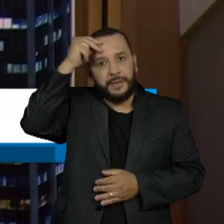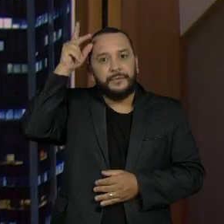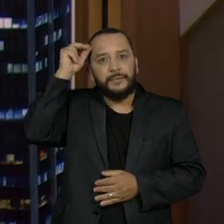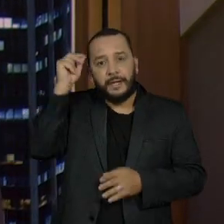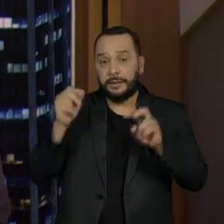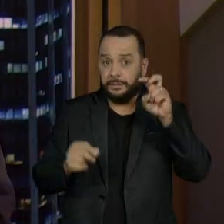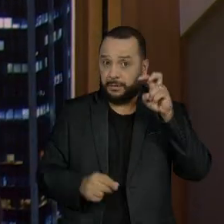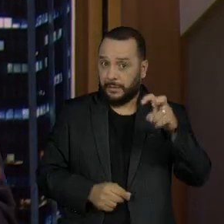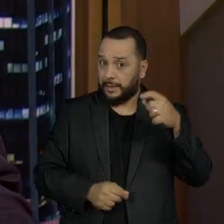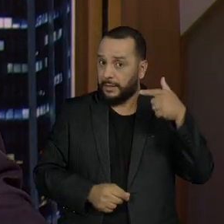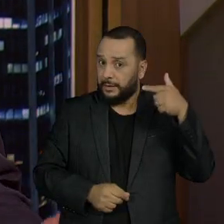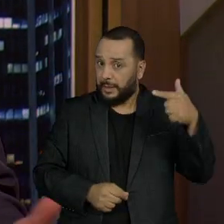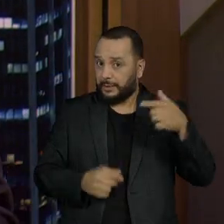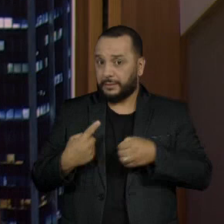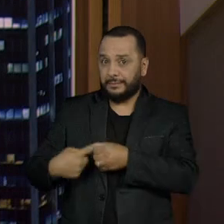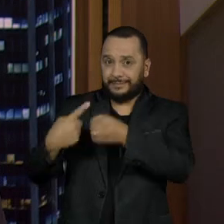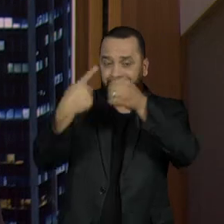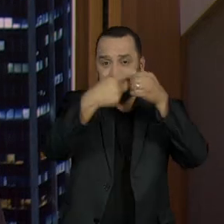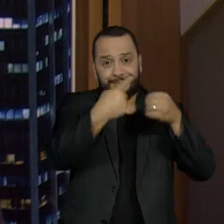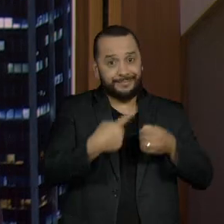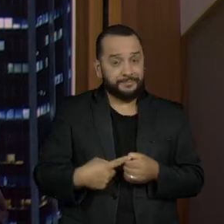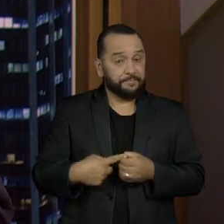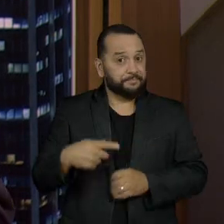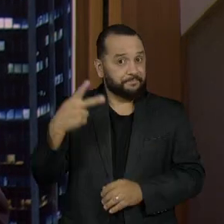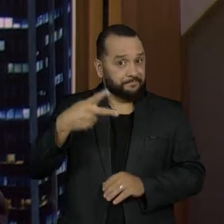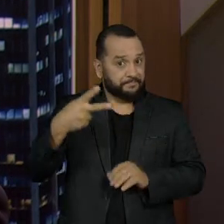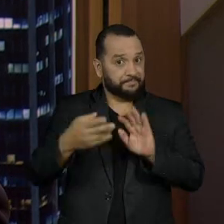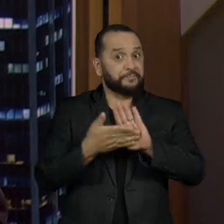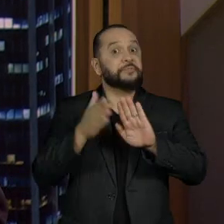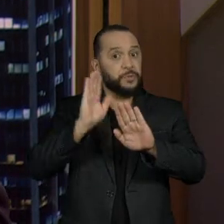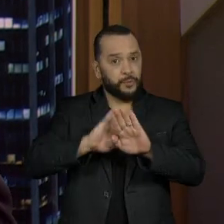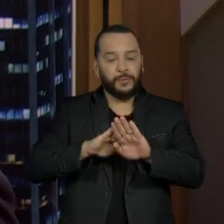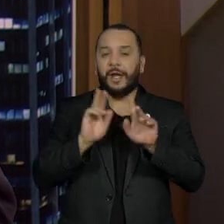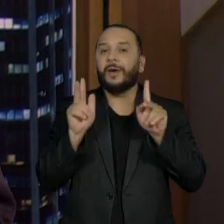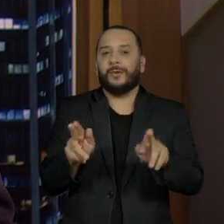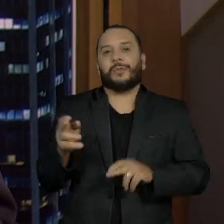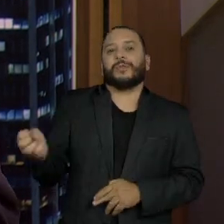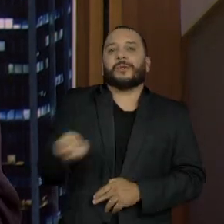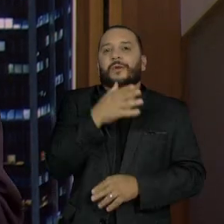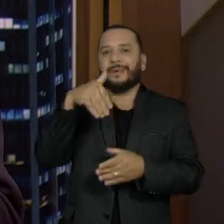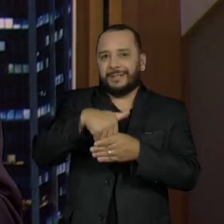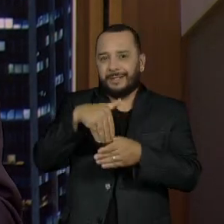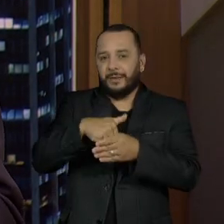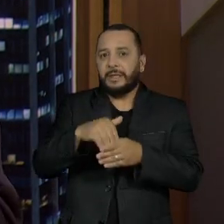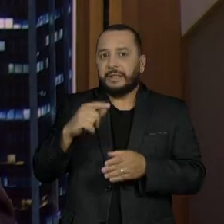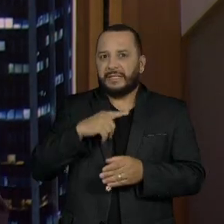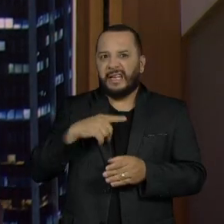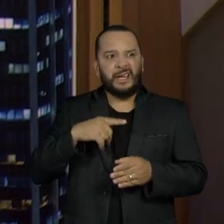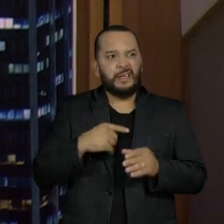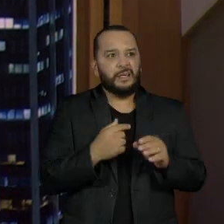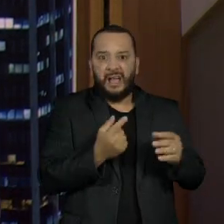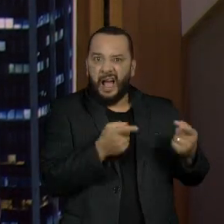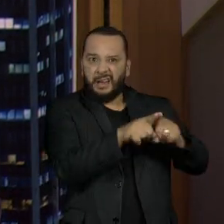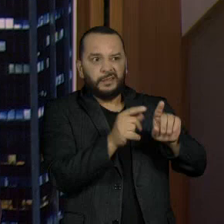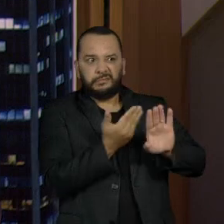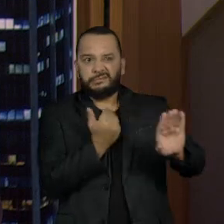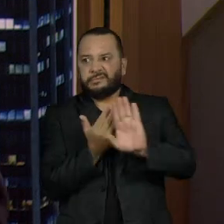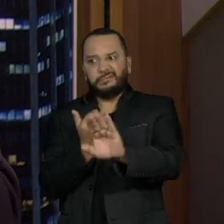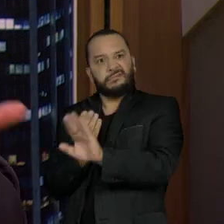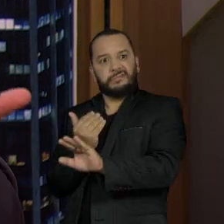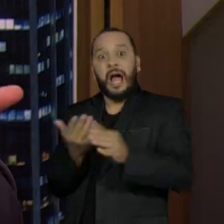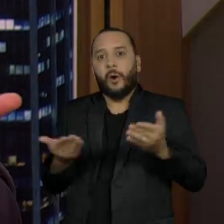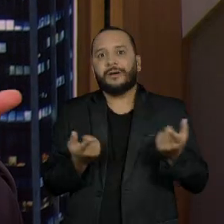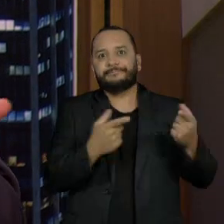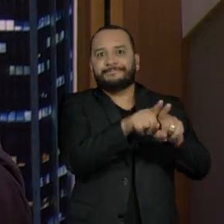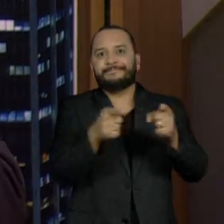cidades. Como se costuma dizer, segundo turno é uma nova eleição. Alianças até improváveis tomam corpo, candidatos